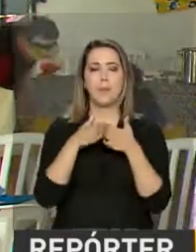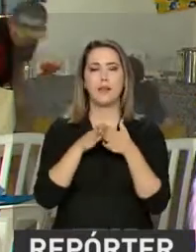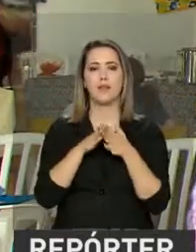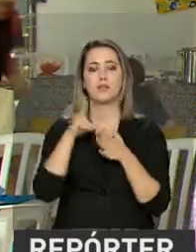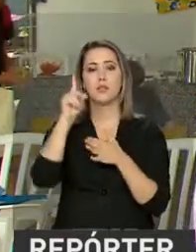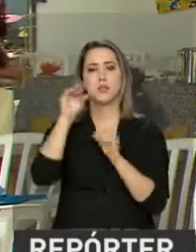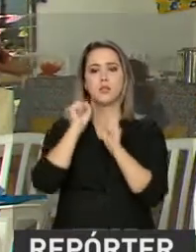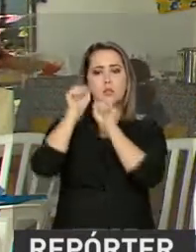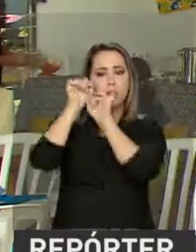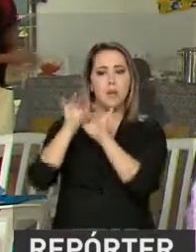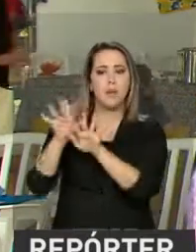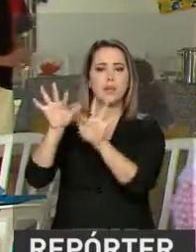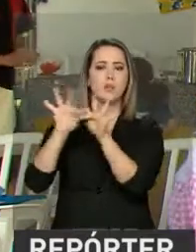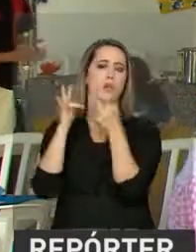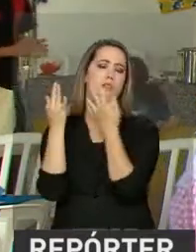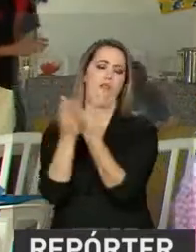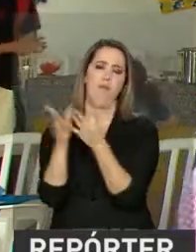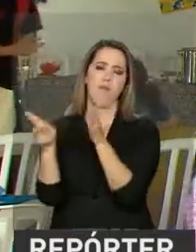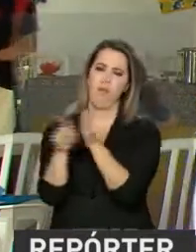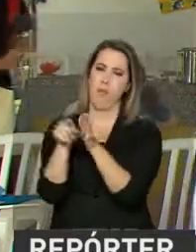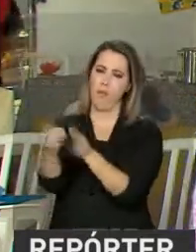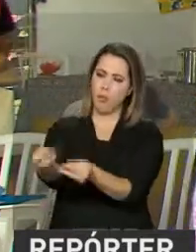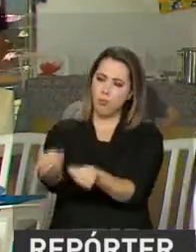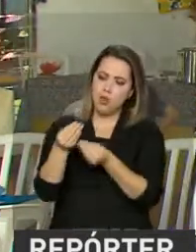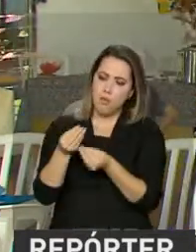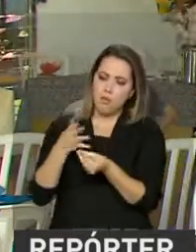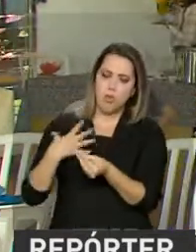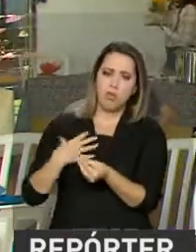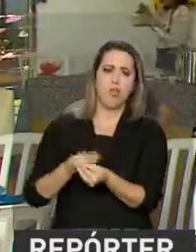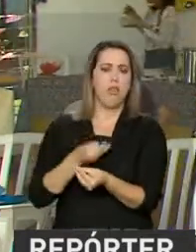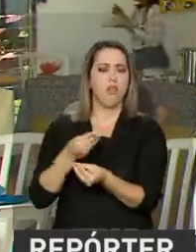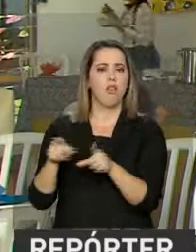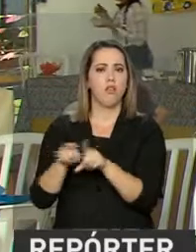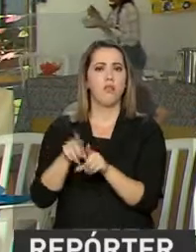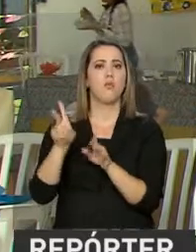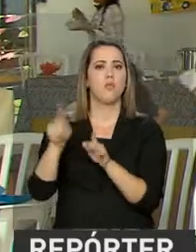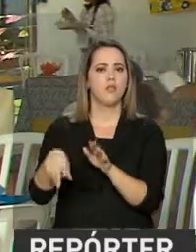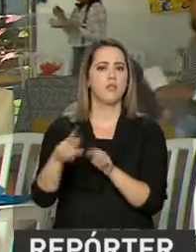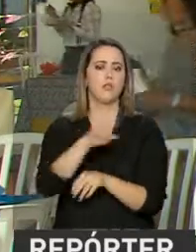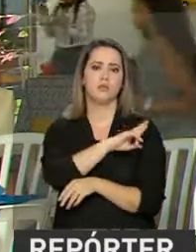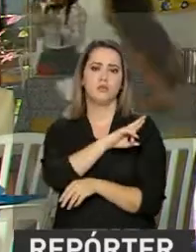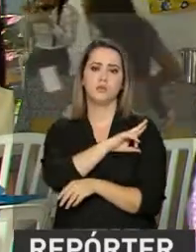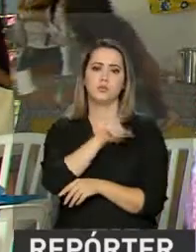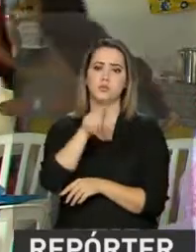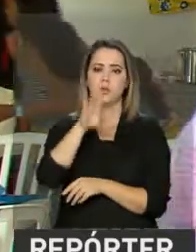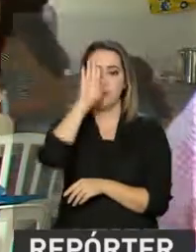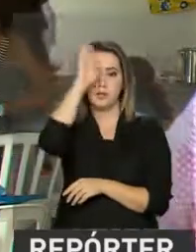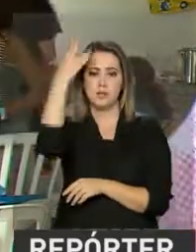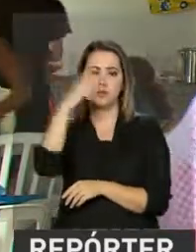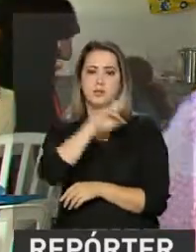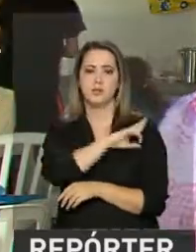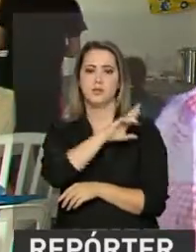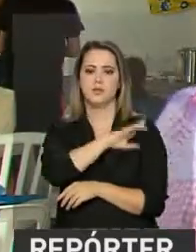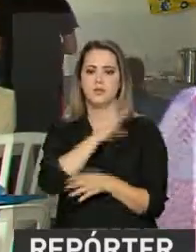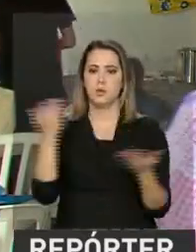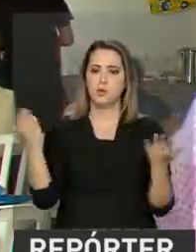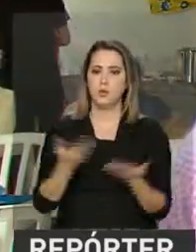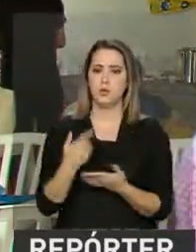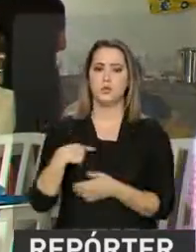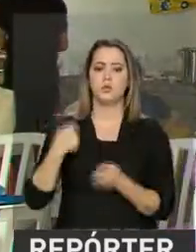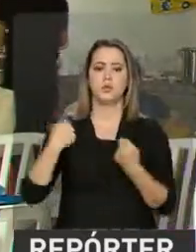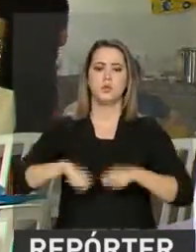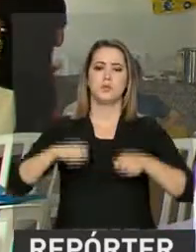Deus que abençoe a família, porque a família é a principal responsável. Nós atualmente estamos